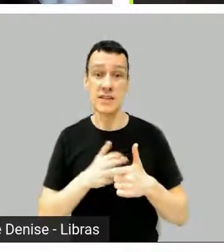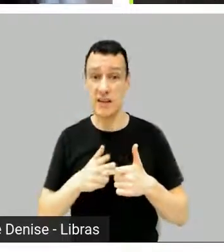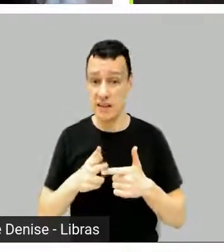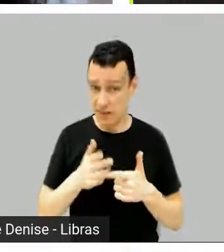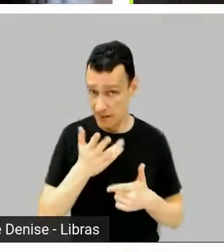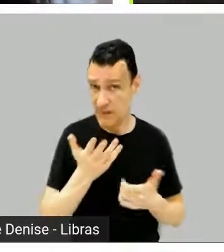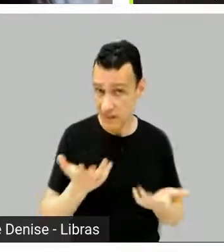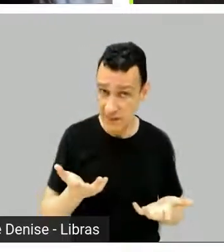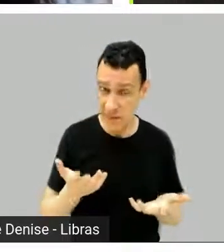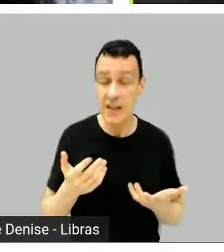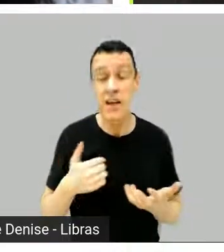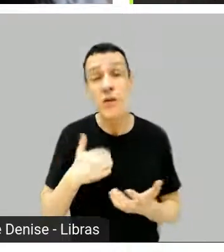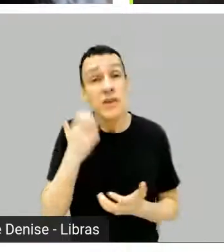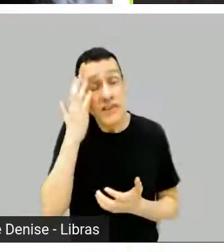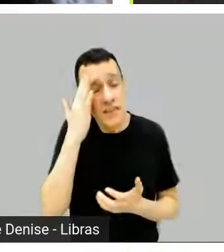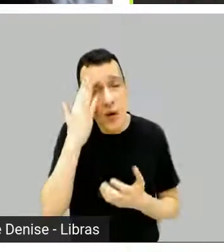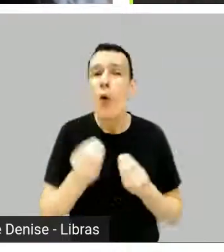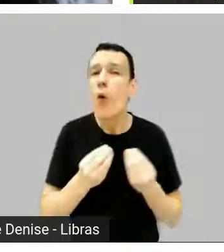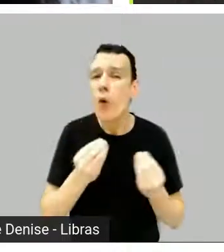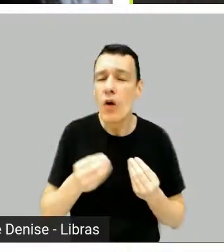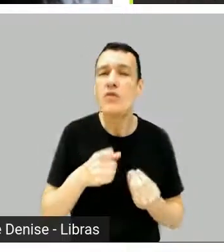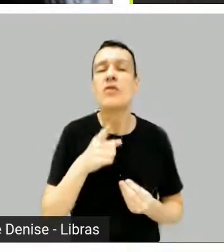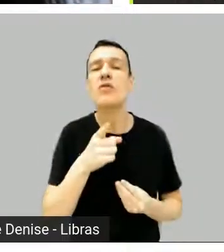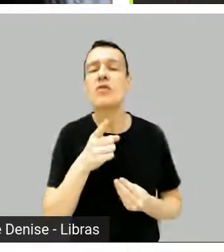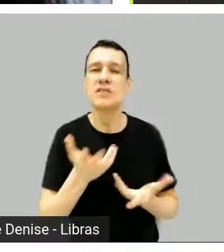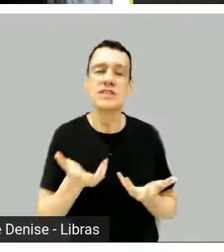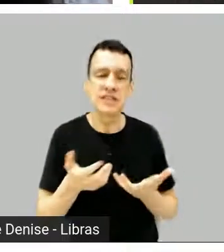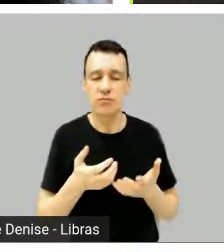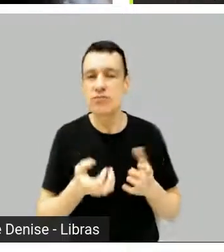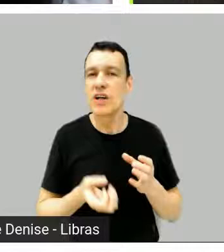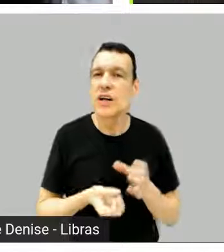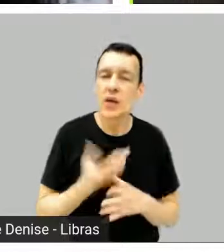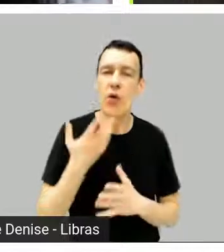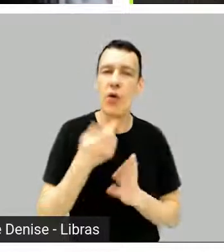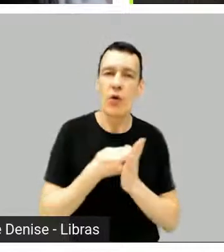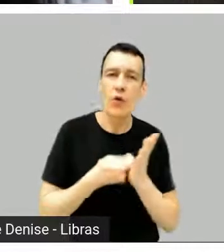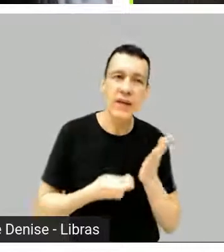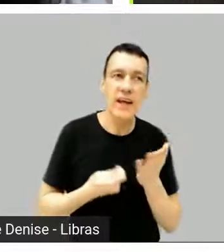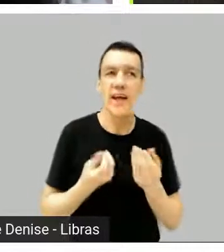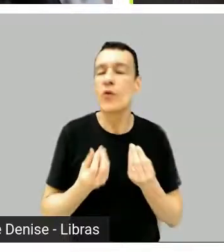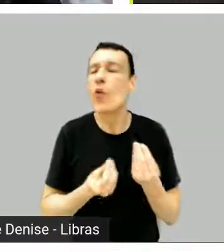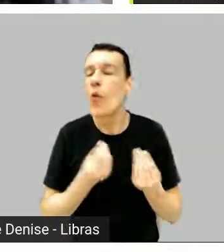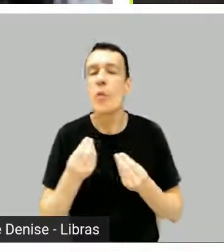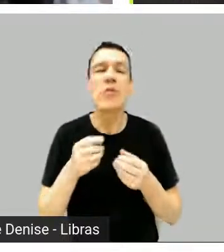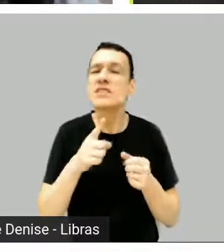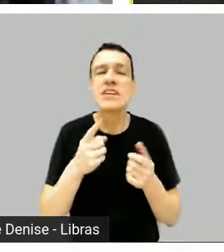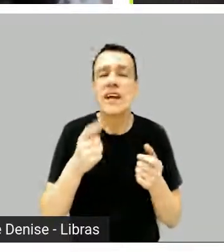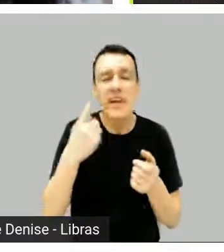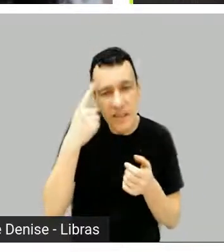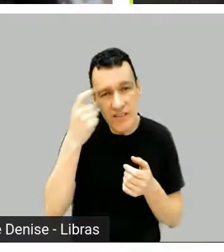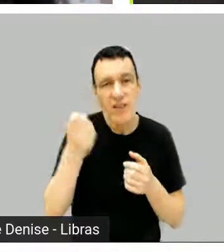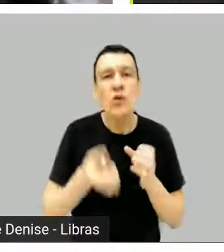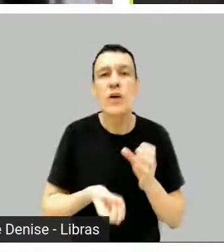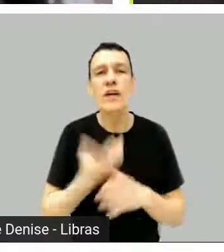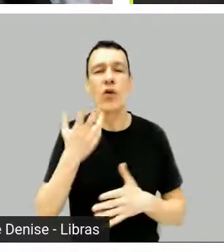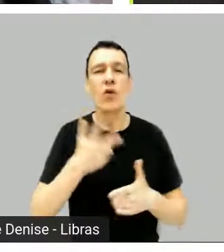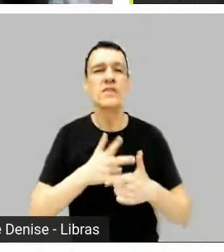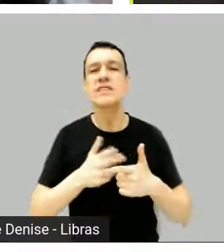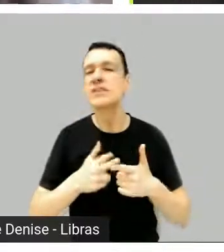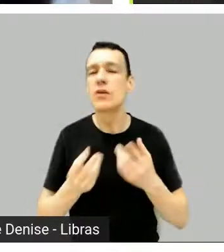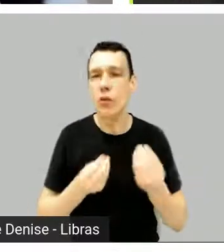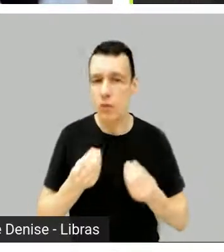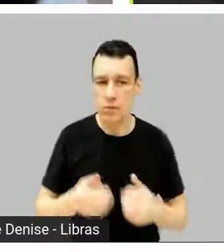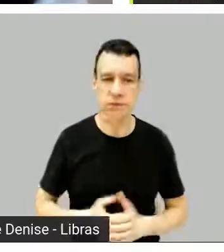processo, como que foi esse desenvolvimento da série? Ah, isso foi